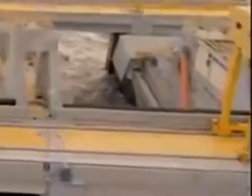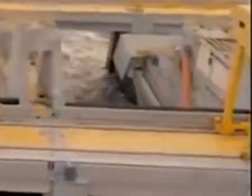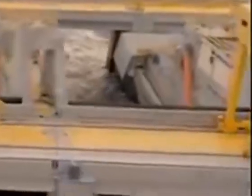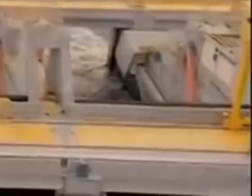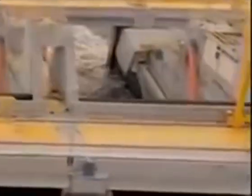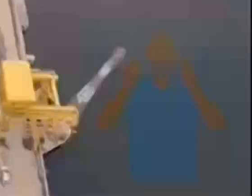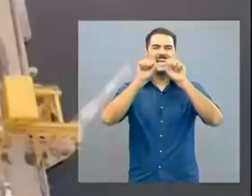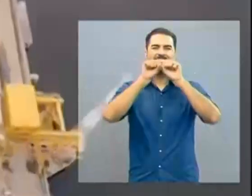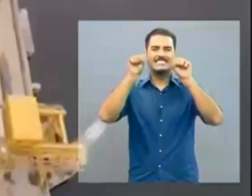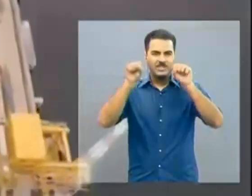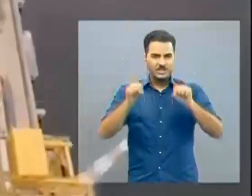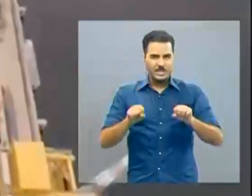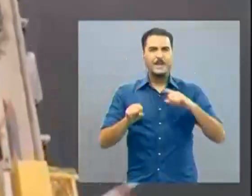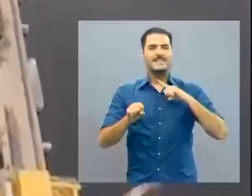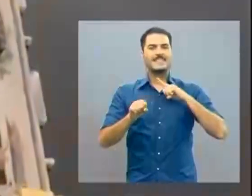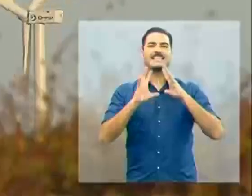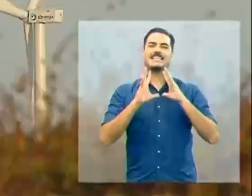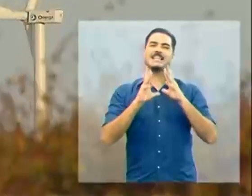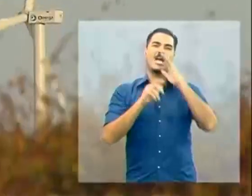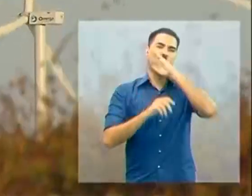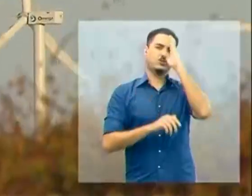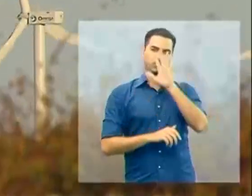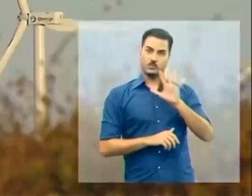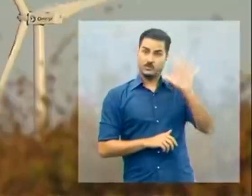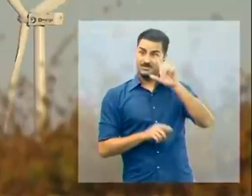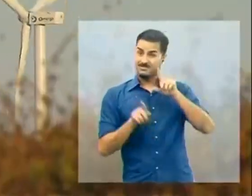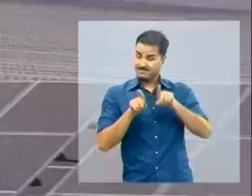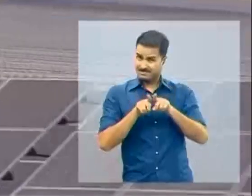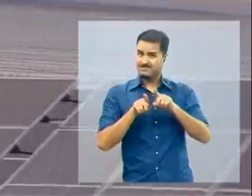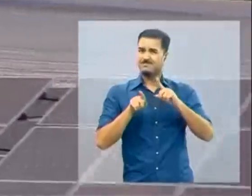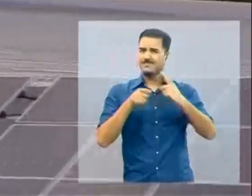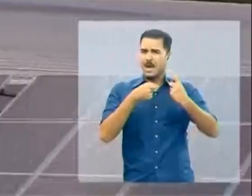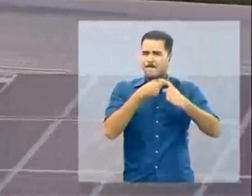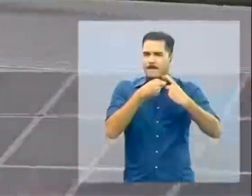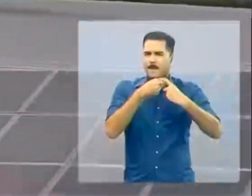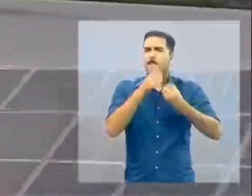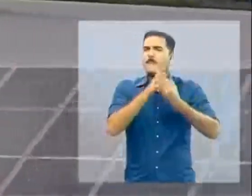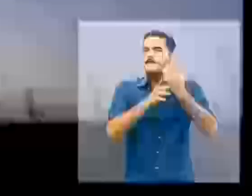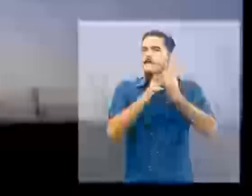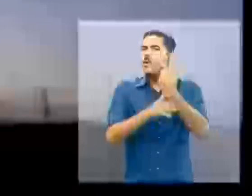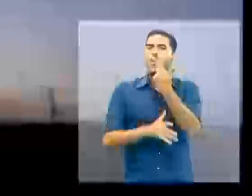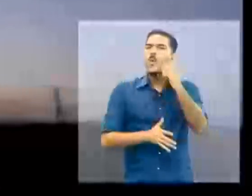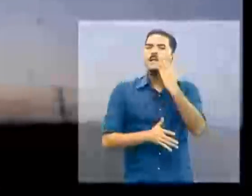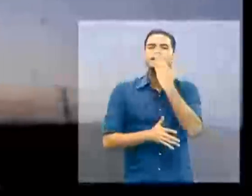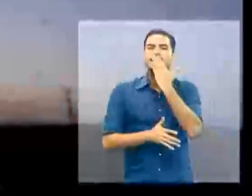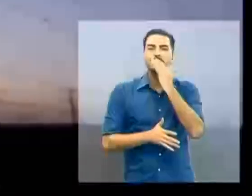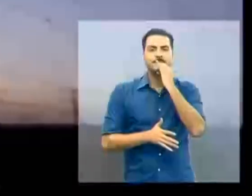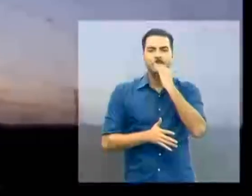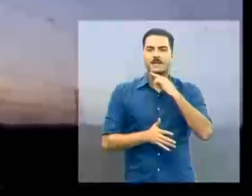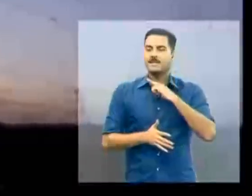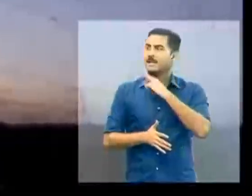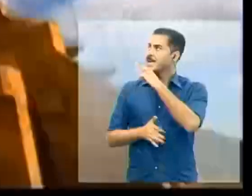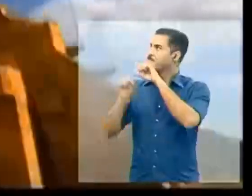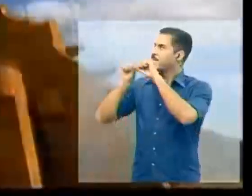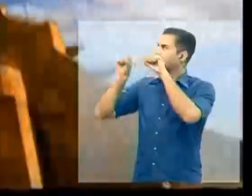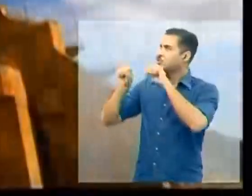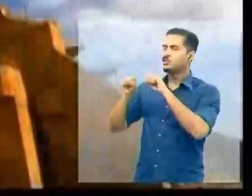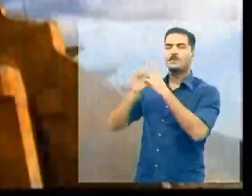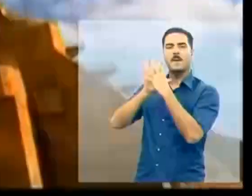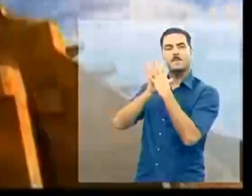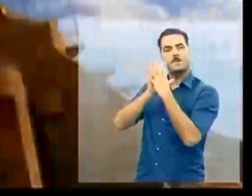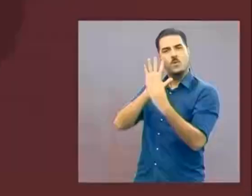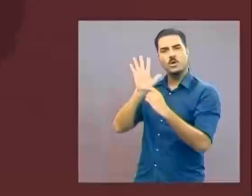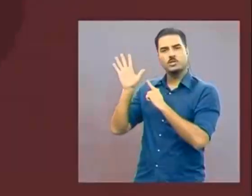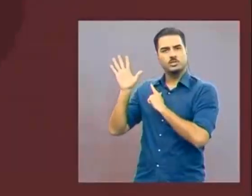Sistema Interligado Nacional também conta com outros tipos de produção energética. O sistema, considerado um exemplo em